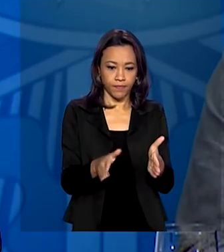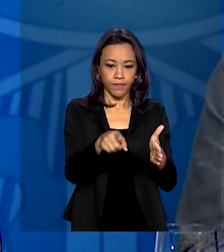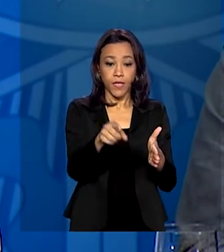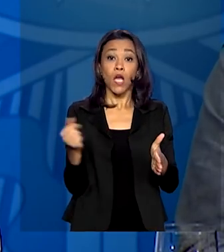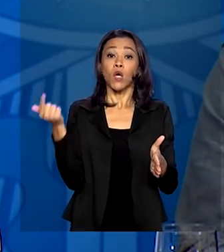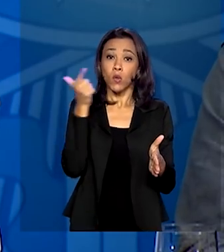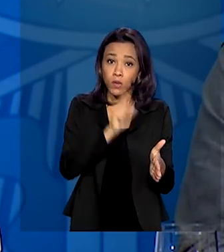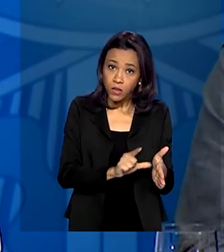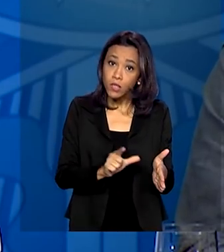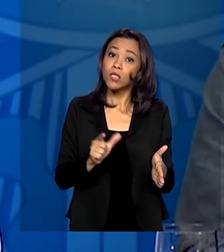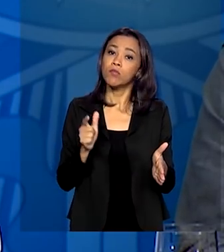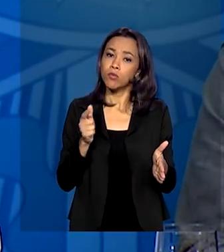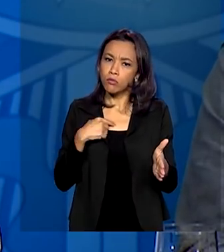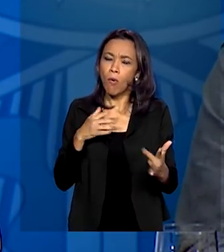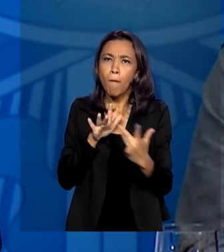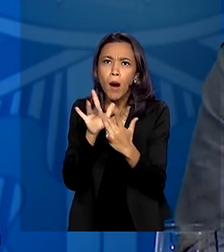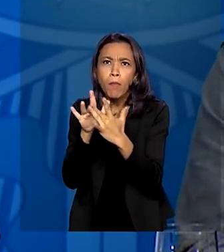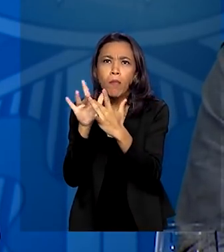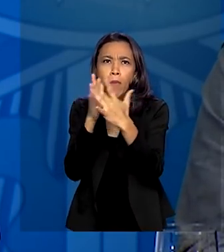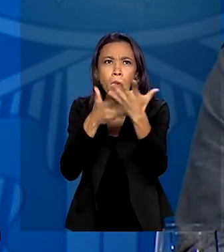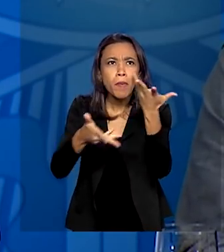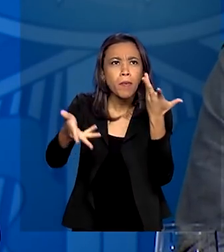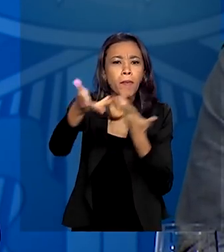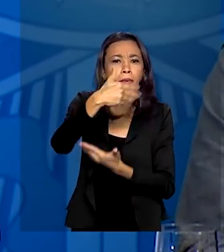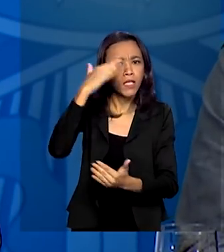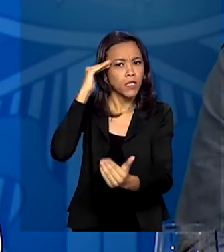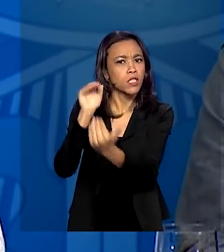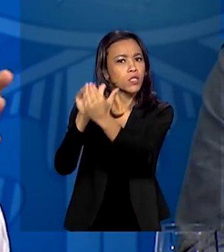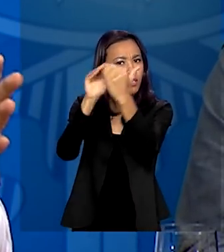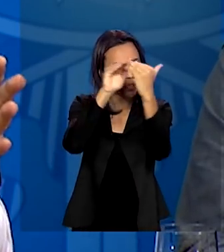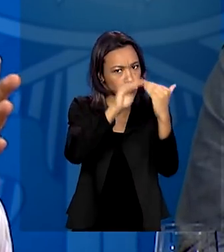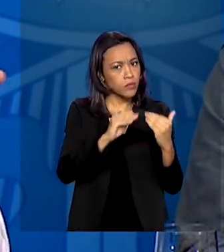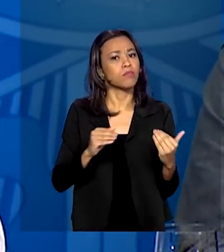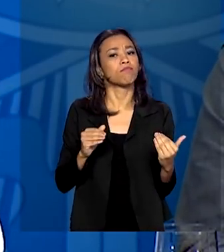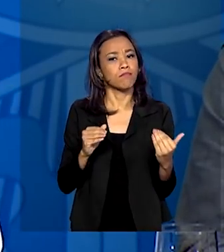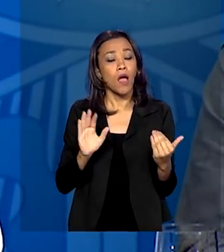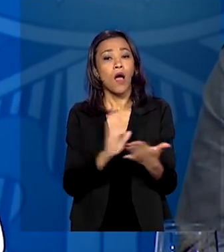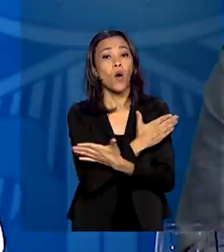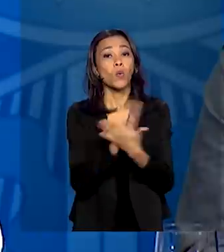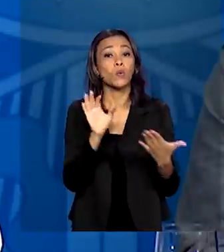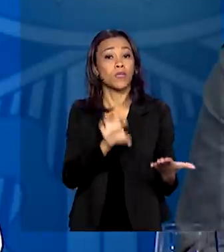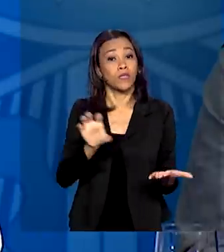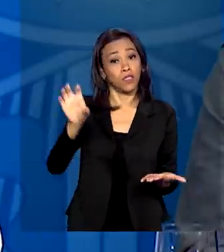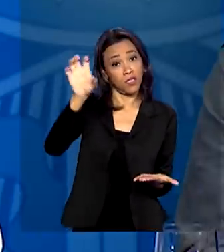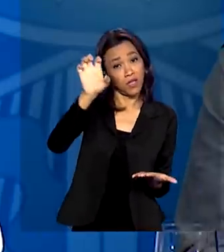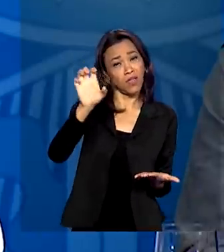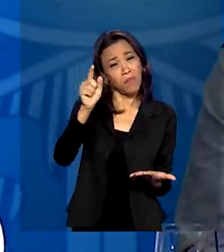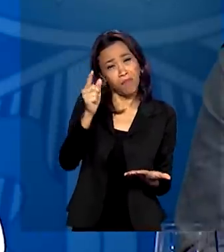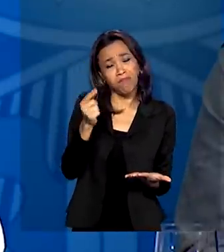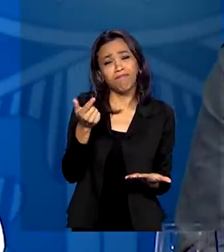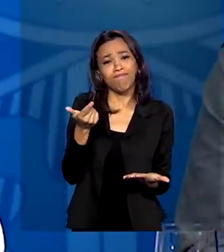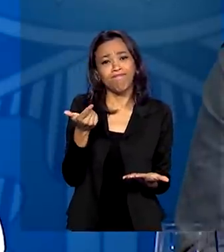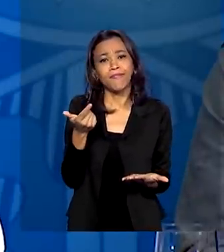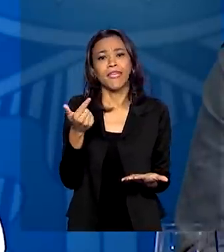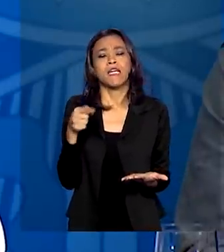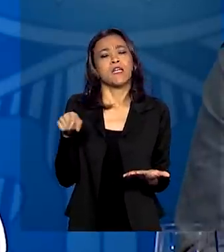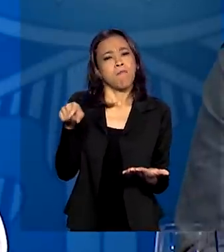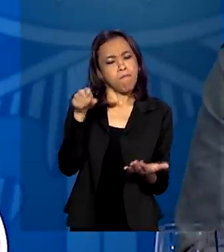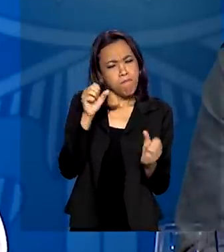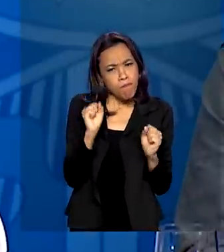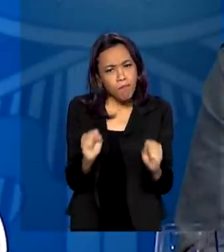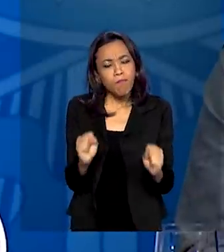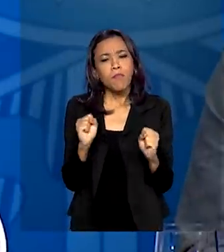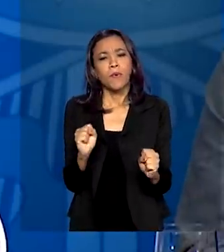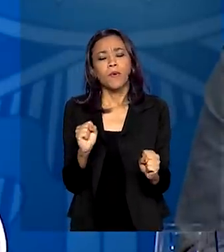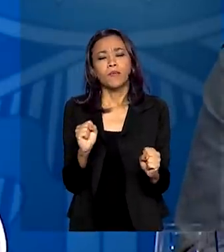construir, não é difícil, é bom senso. Alguns estados, e são temporárias, e elas podem